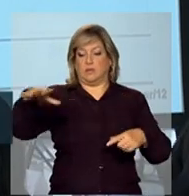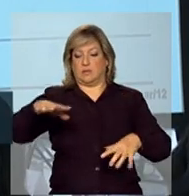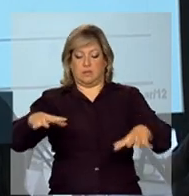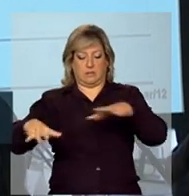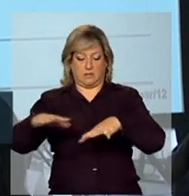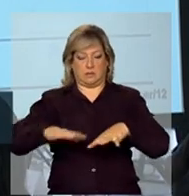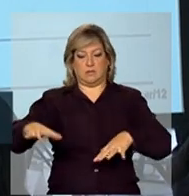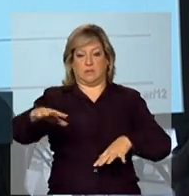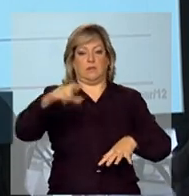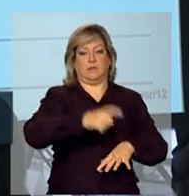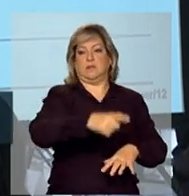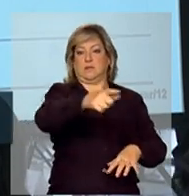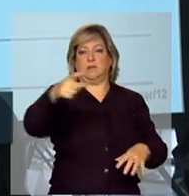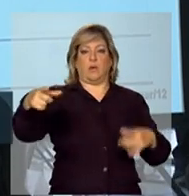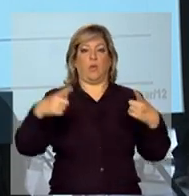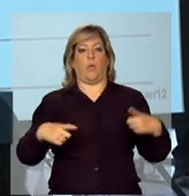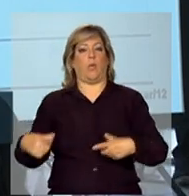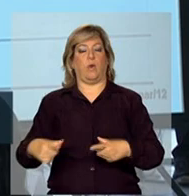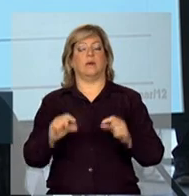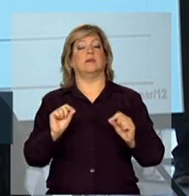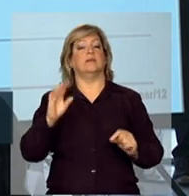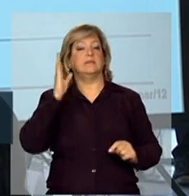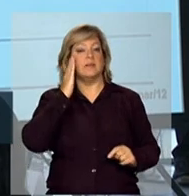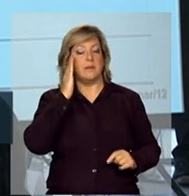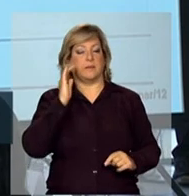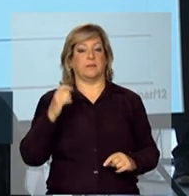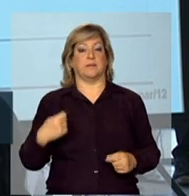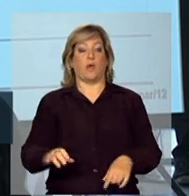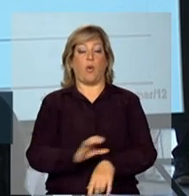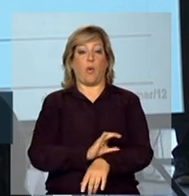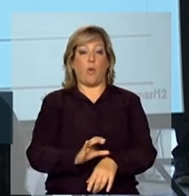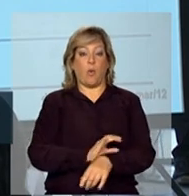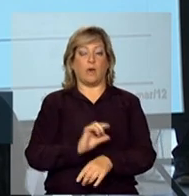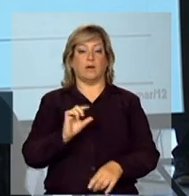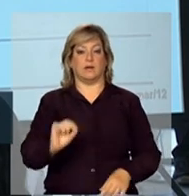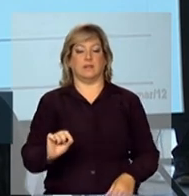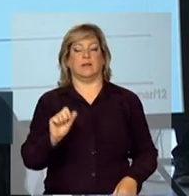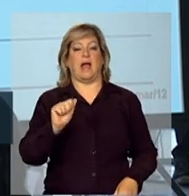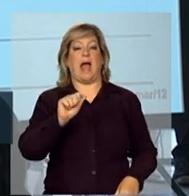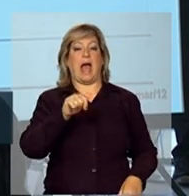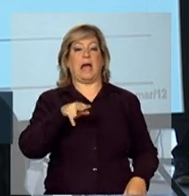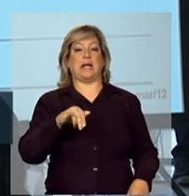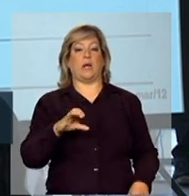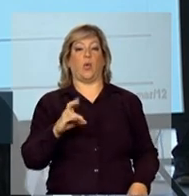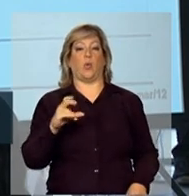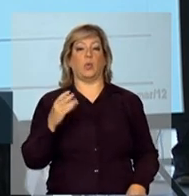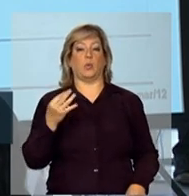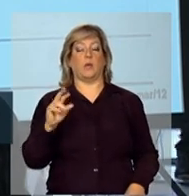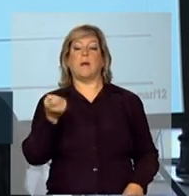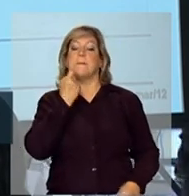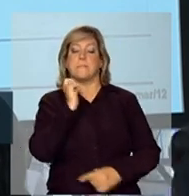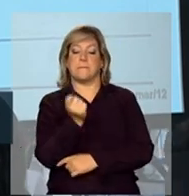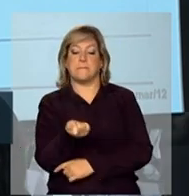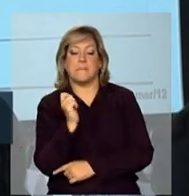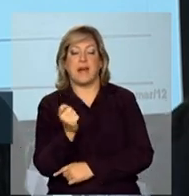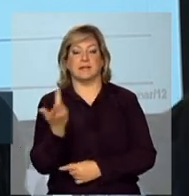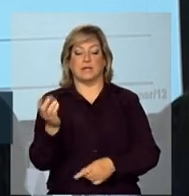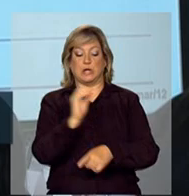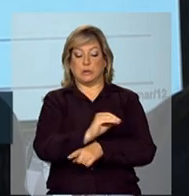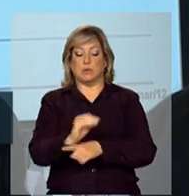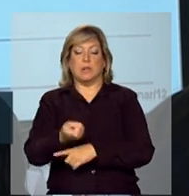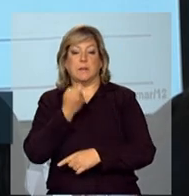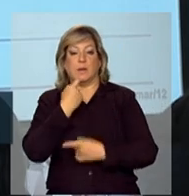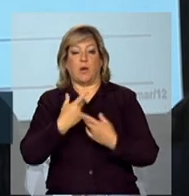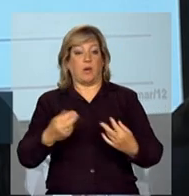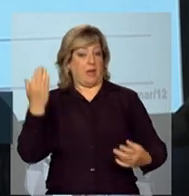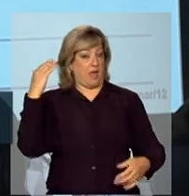começando a oferecer cursos, Gilberto, para a área rural também, cursos de aquicultura, em parceria com o Ministério da Pesca, que não eram cursos